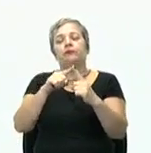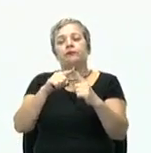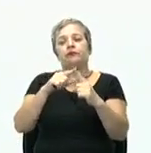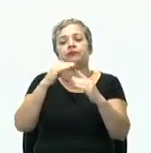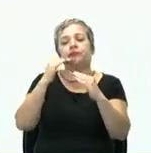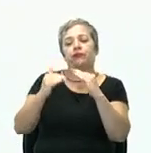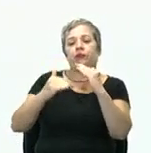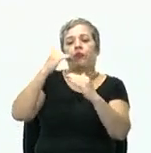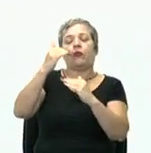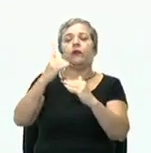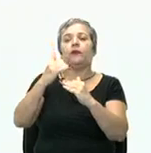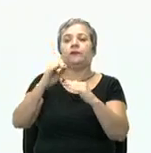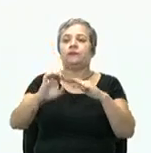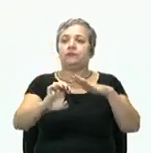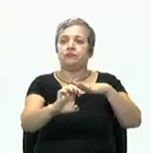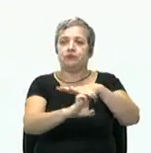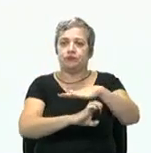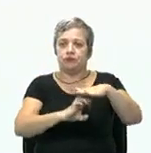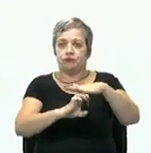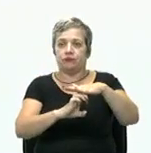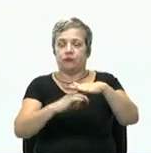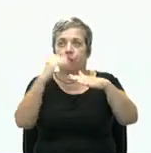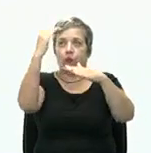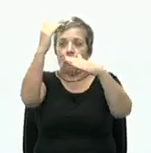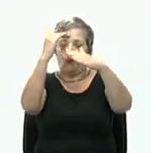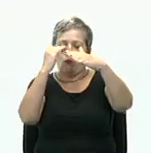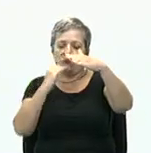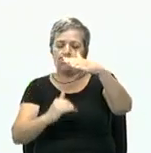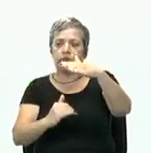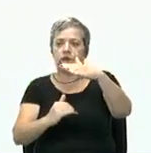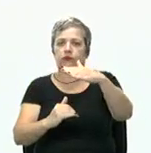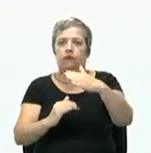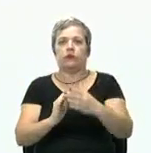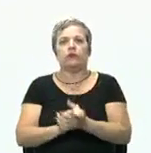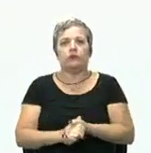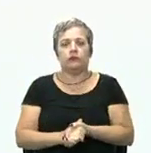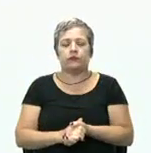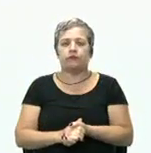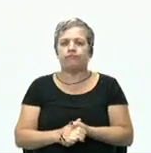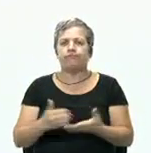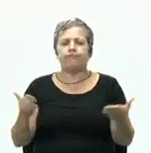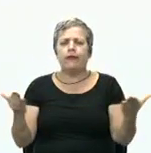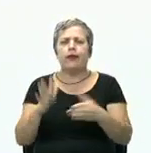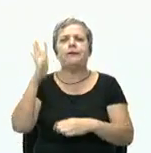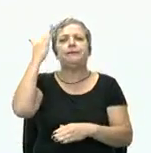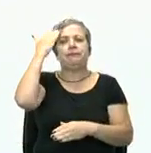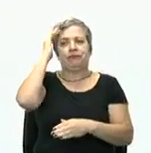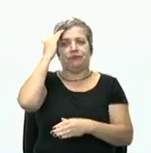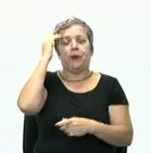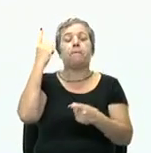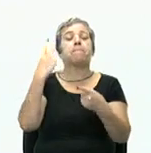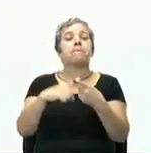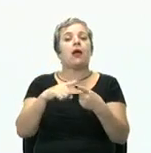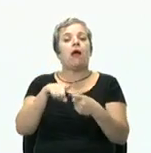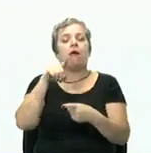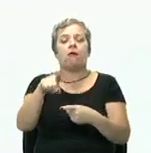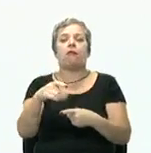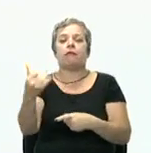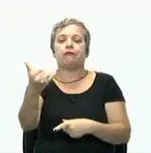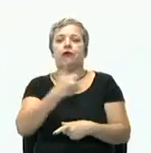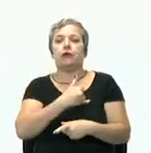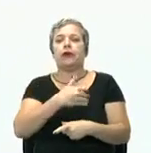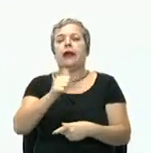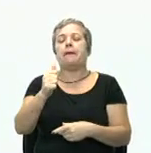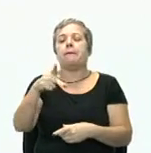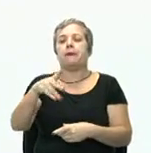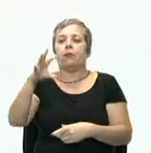níveis da organização, de cima para baixo. Nossa, professora, agora eu entendi porque você falou que a APO